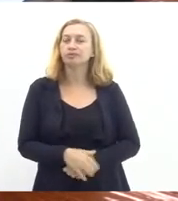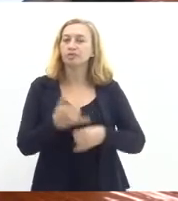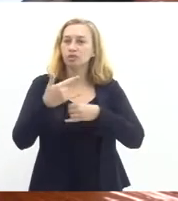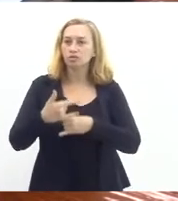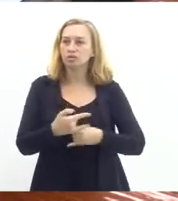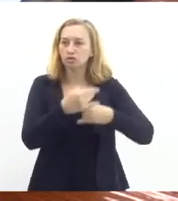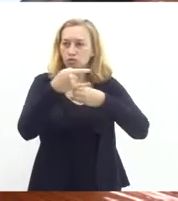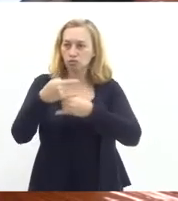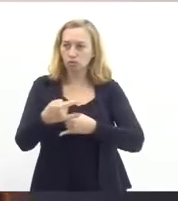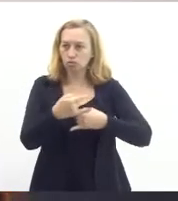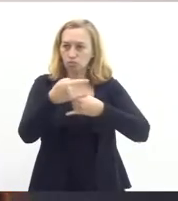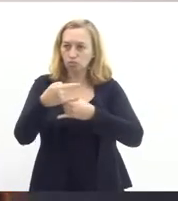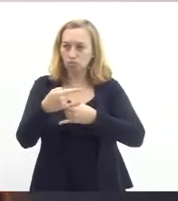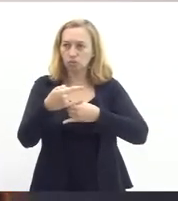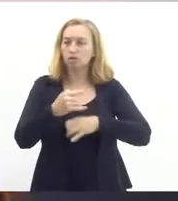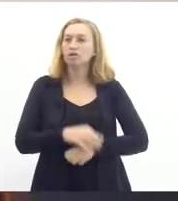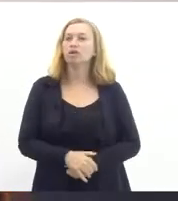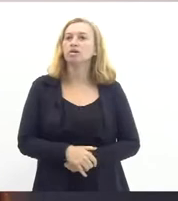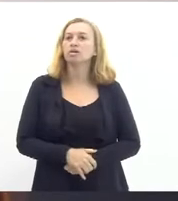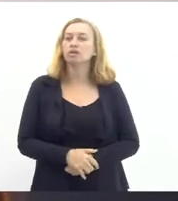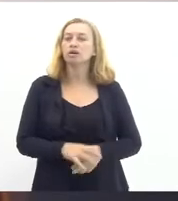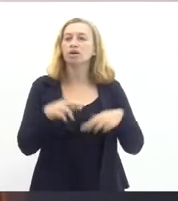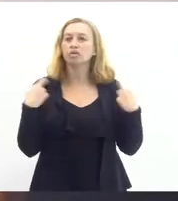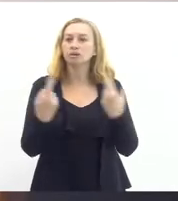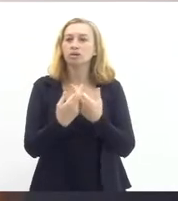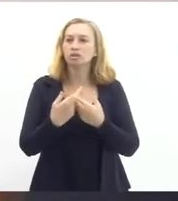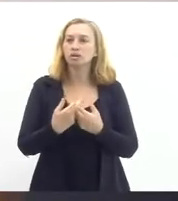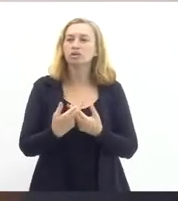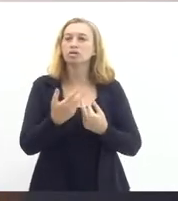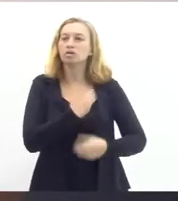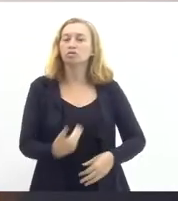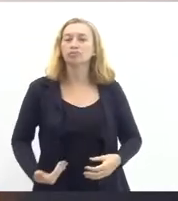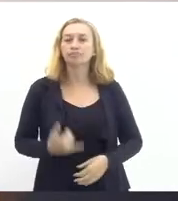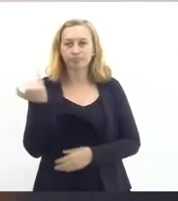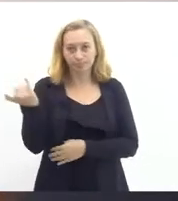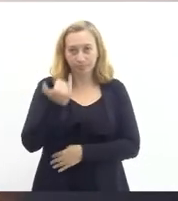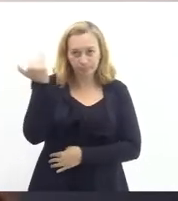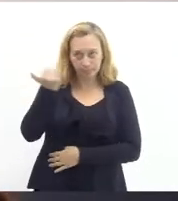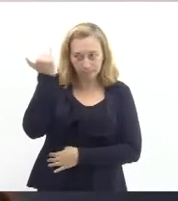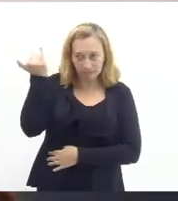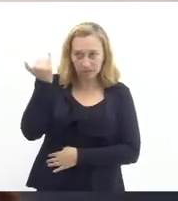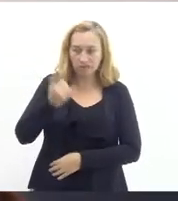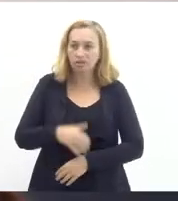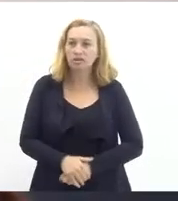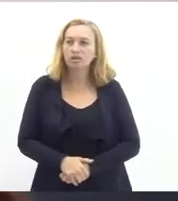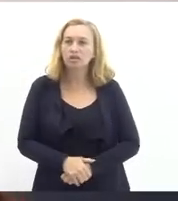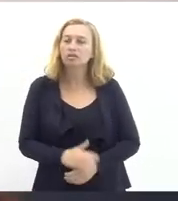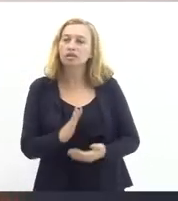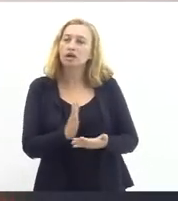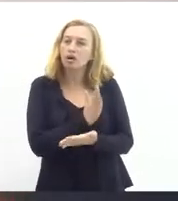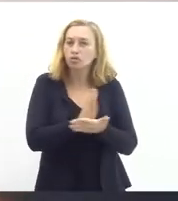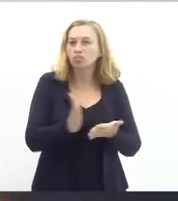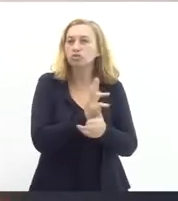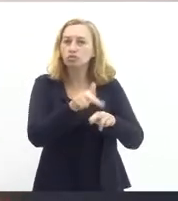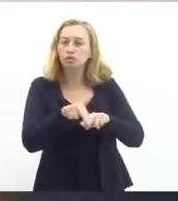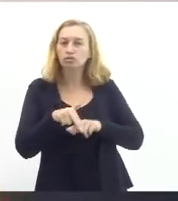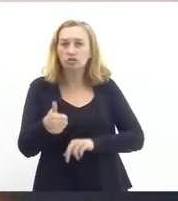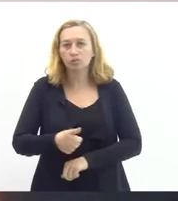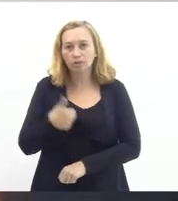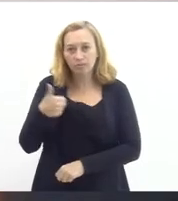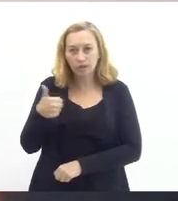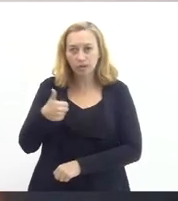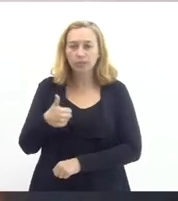remoto. Essa é uma audiência pública muito importante, por algumas razões, em primeiro lugar,